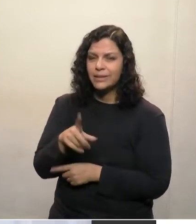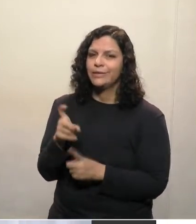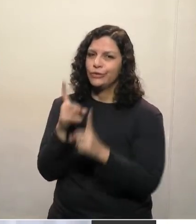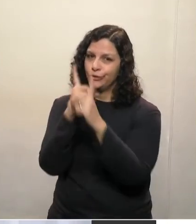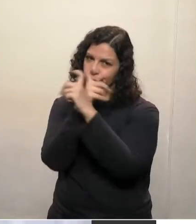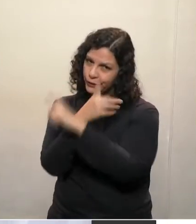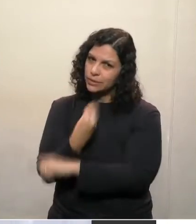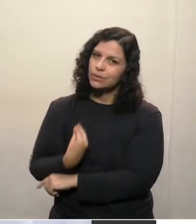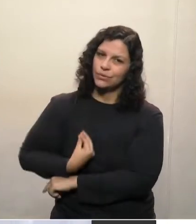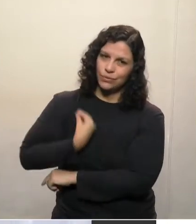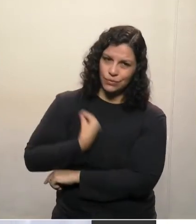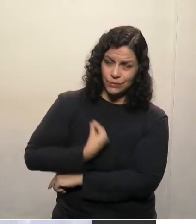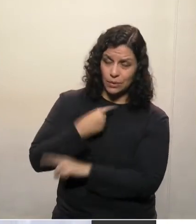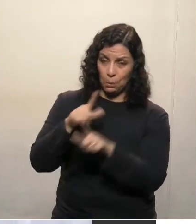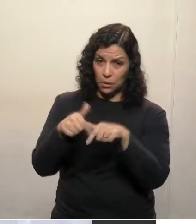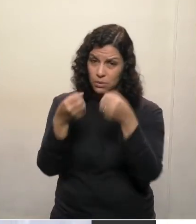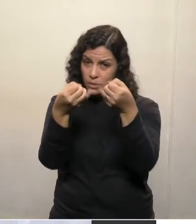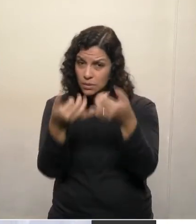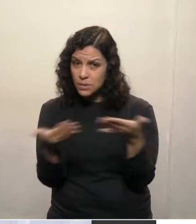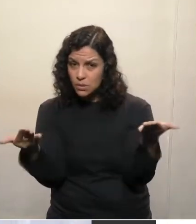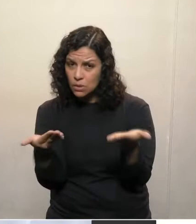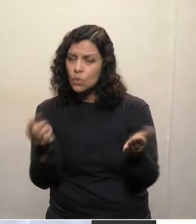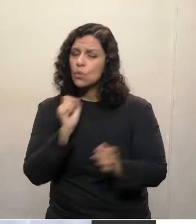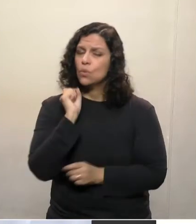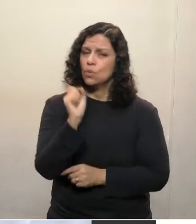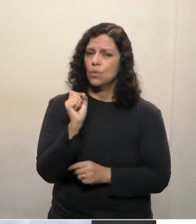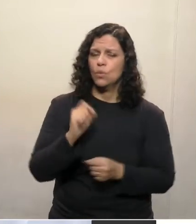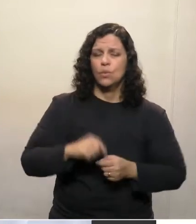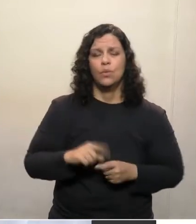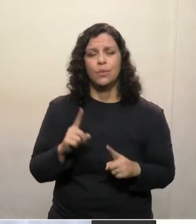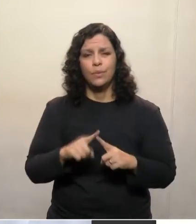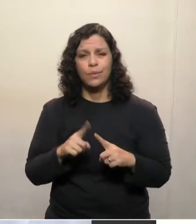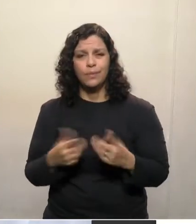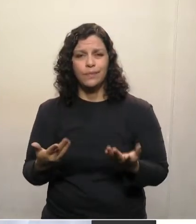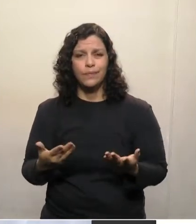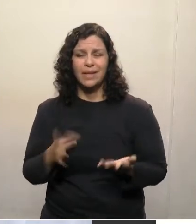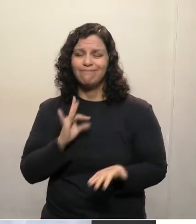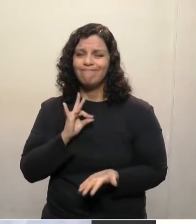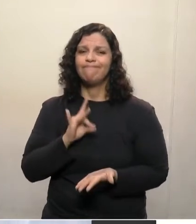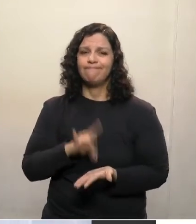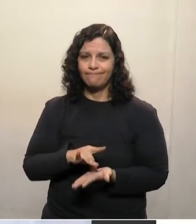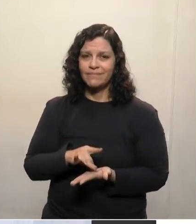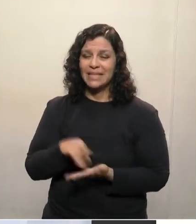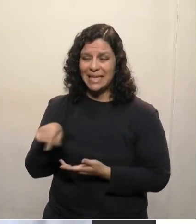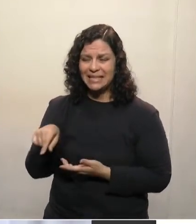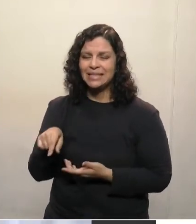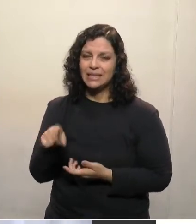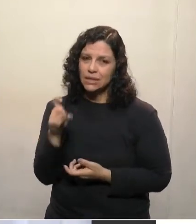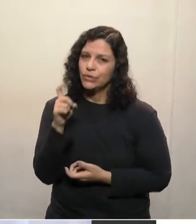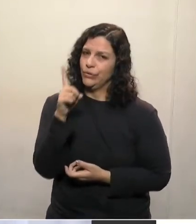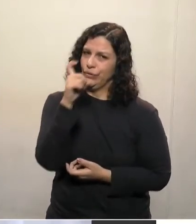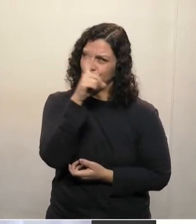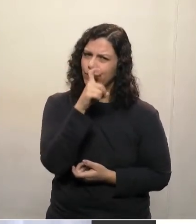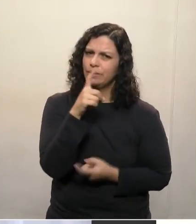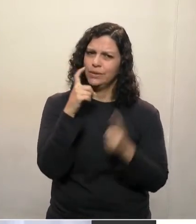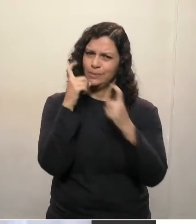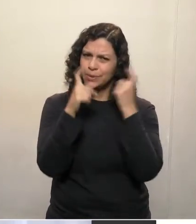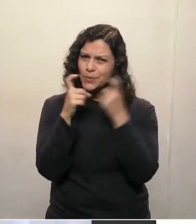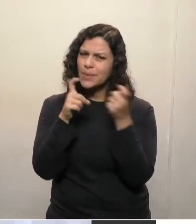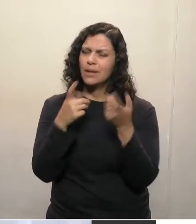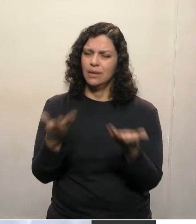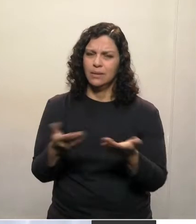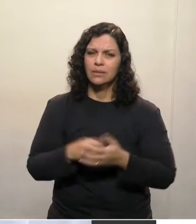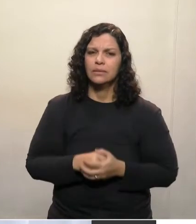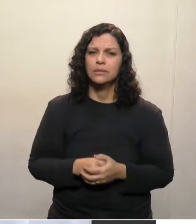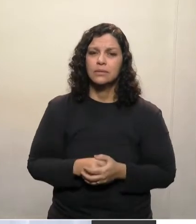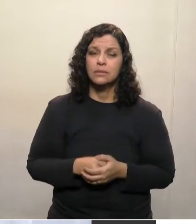trago aqui esse relato, porque, realmente, a situação é muito ampla,